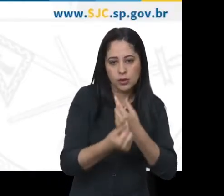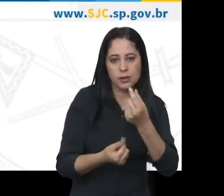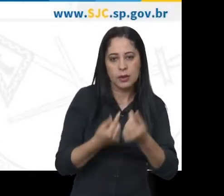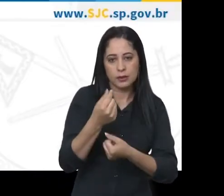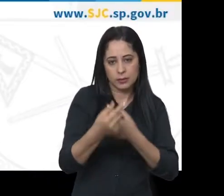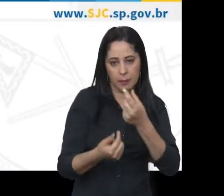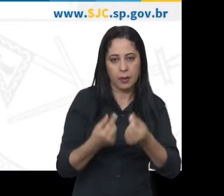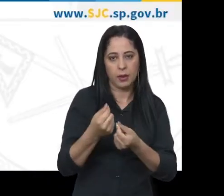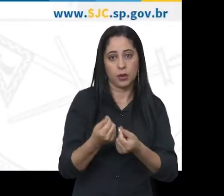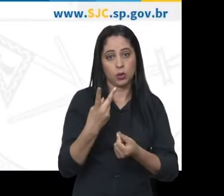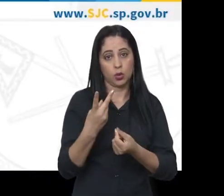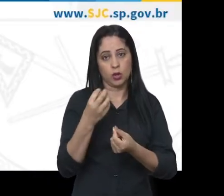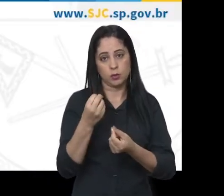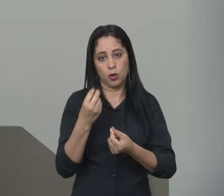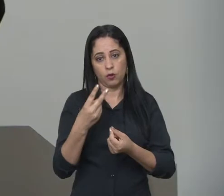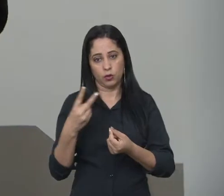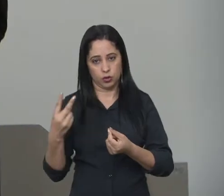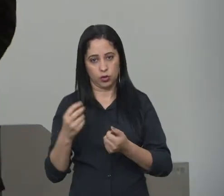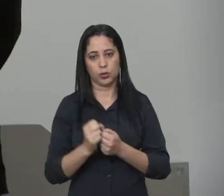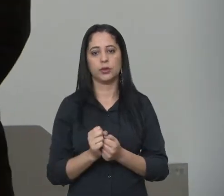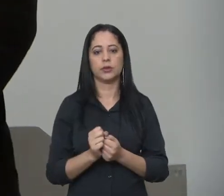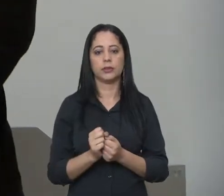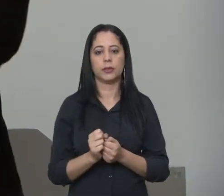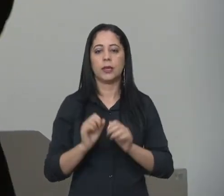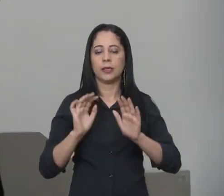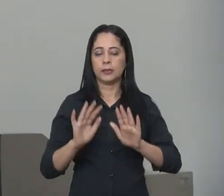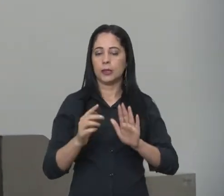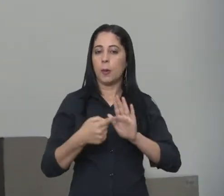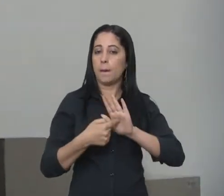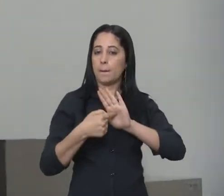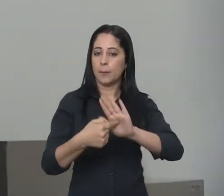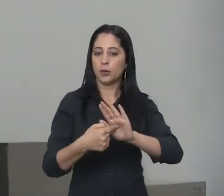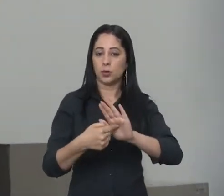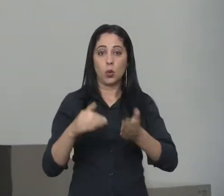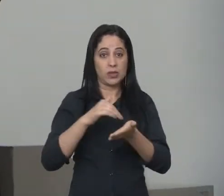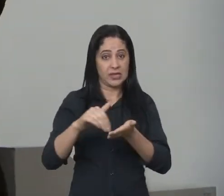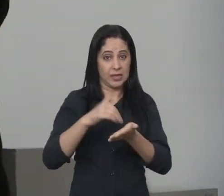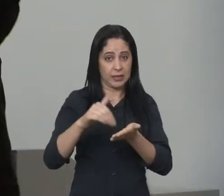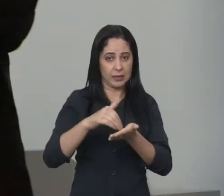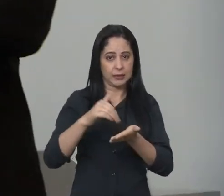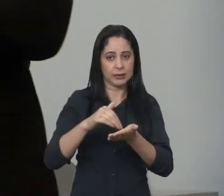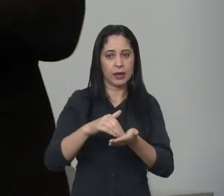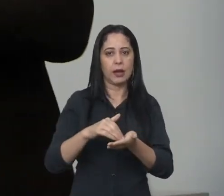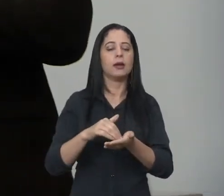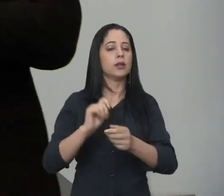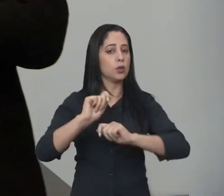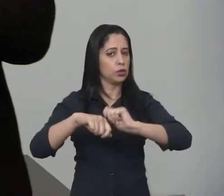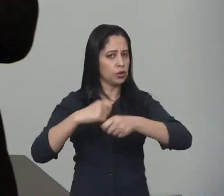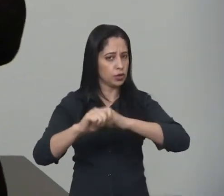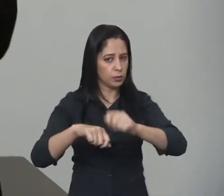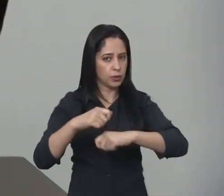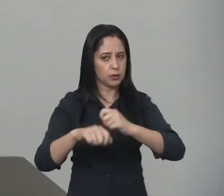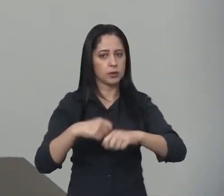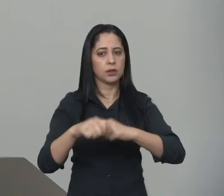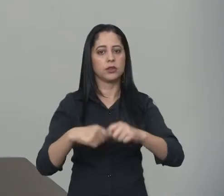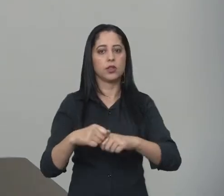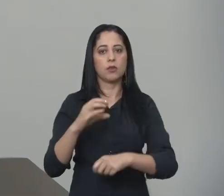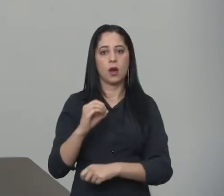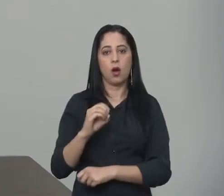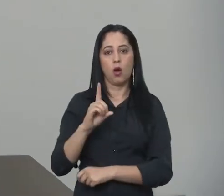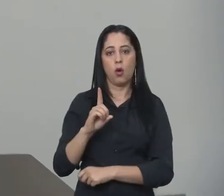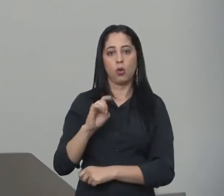quadrimestre de 2022. De acordo com os dados apresentados pelo secretário de Gestão, Administrativa e Finanças,